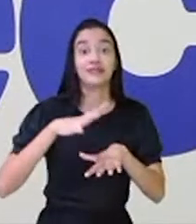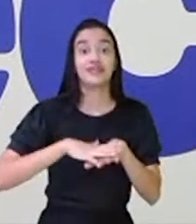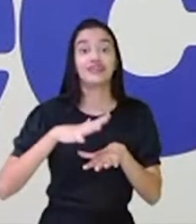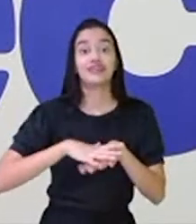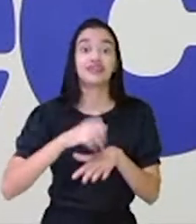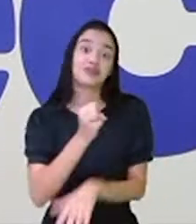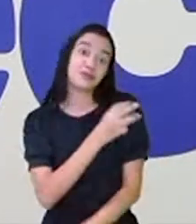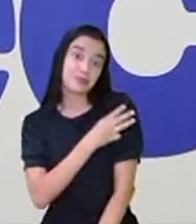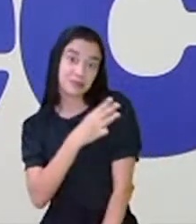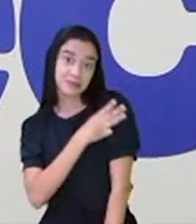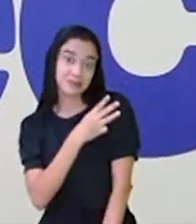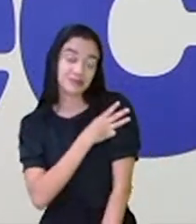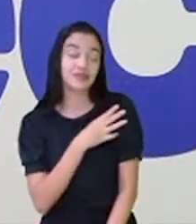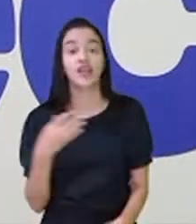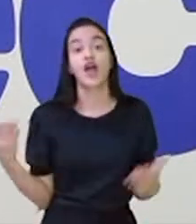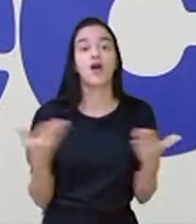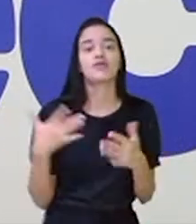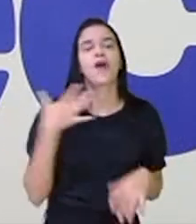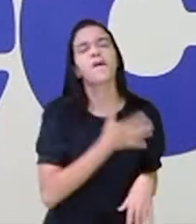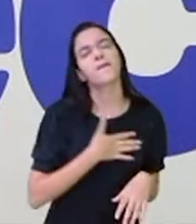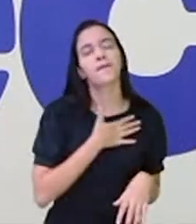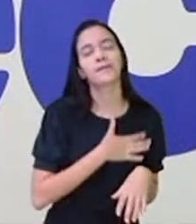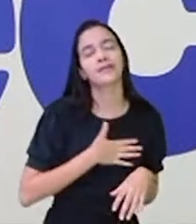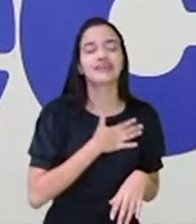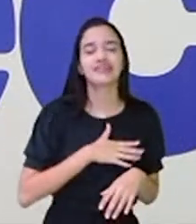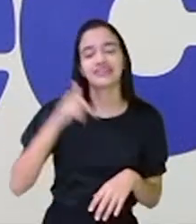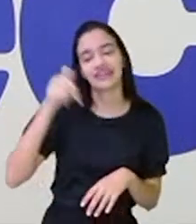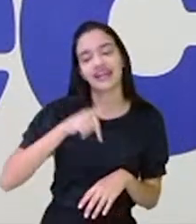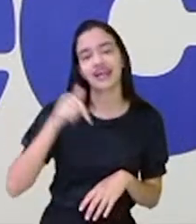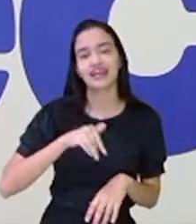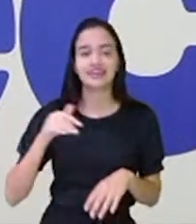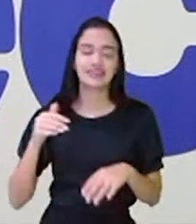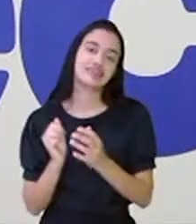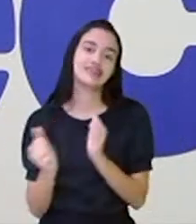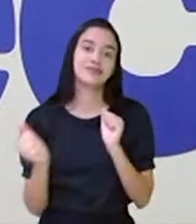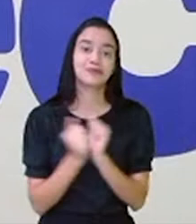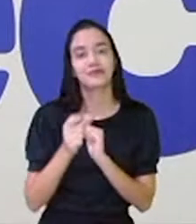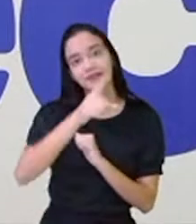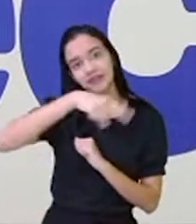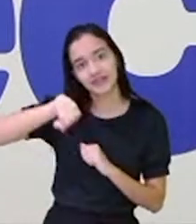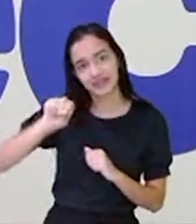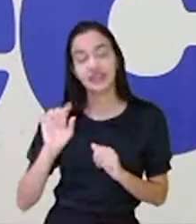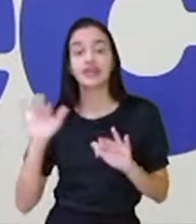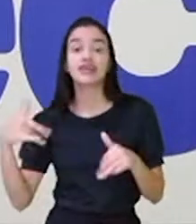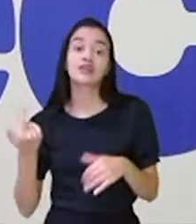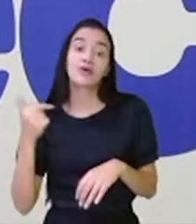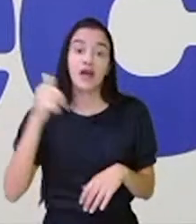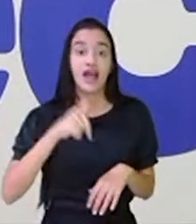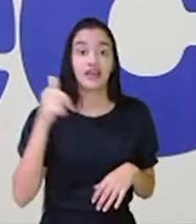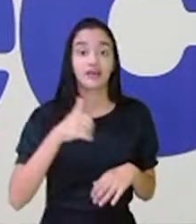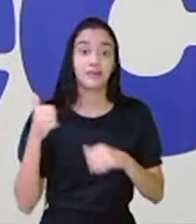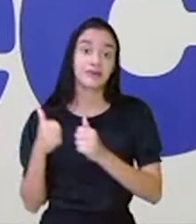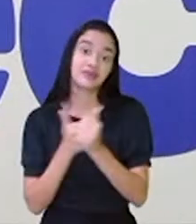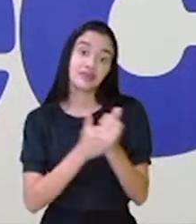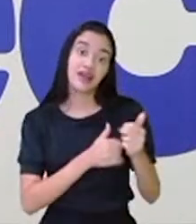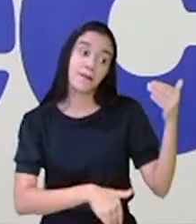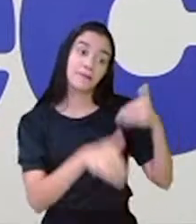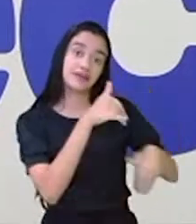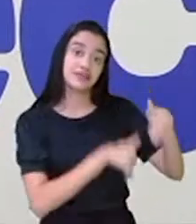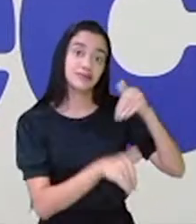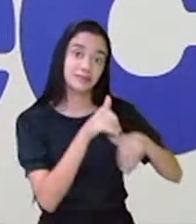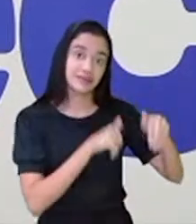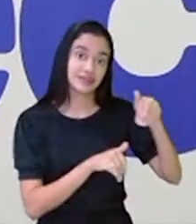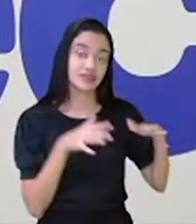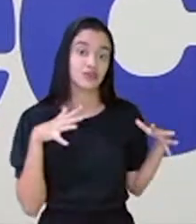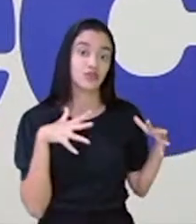terceiros anos. E hoje é um prazer acompanhar vocês aqui com a turminha do quarto ano. Estou aqui para acompanhar a participação de todos